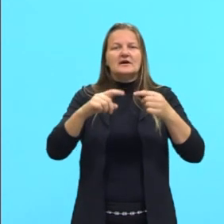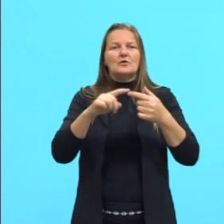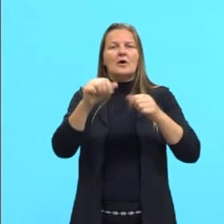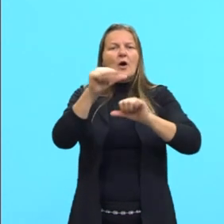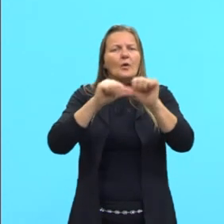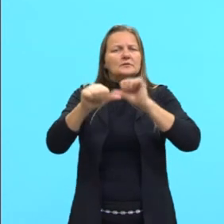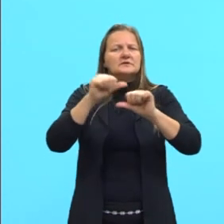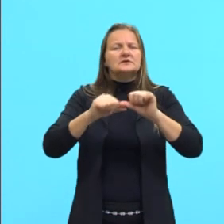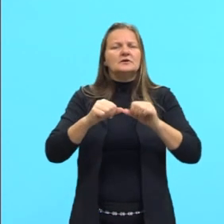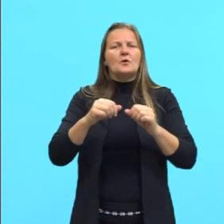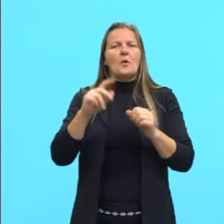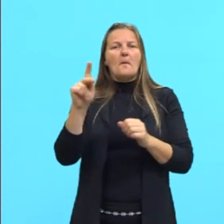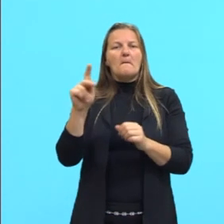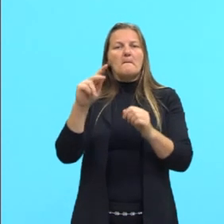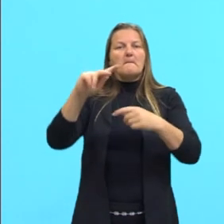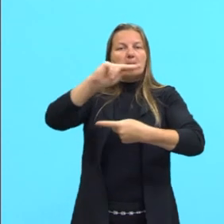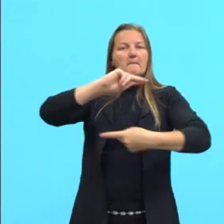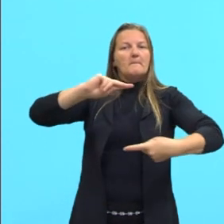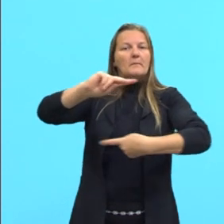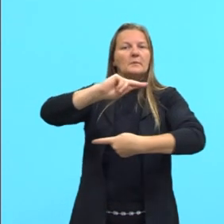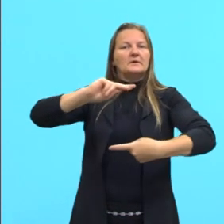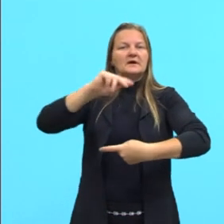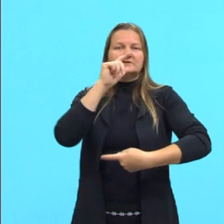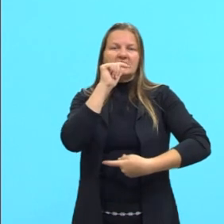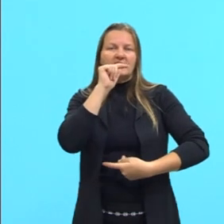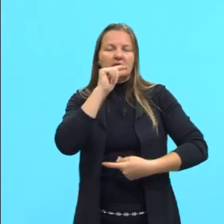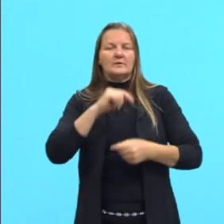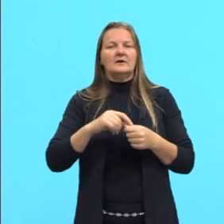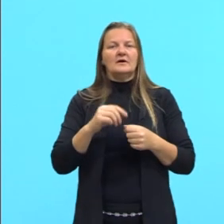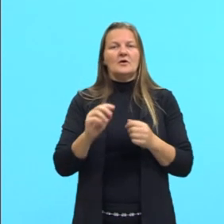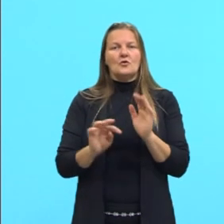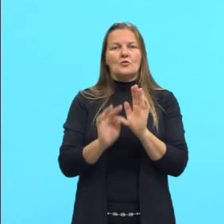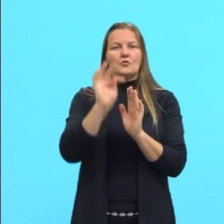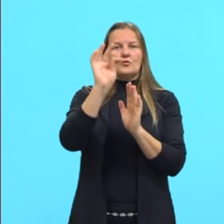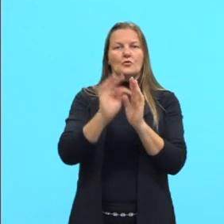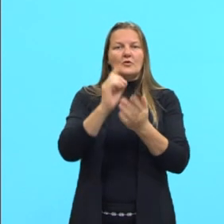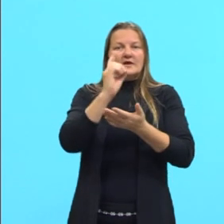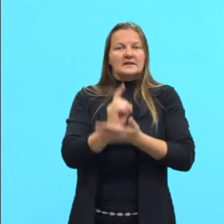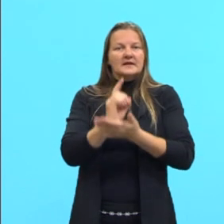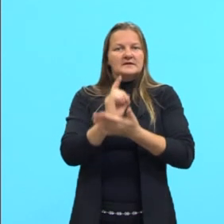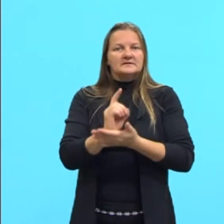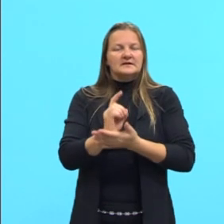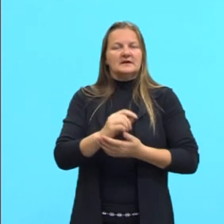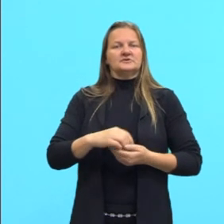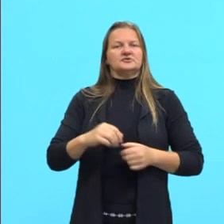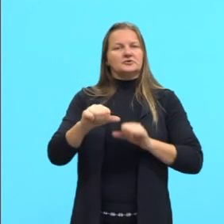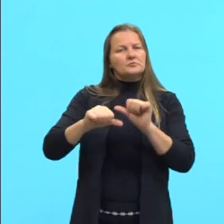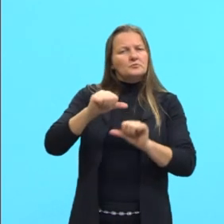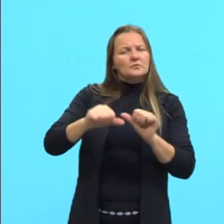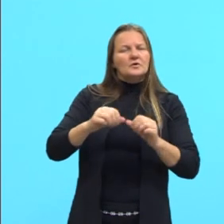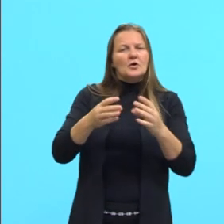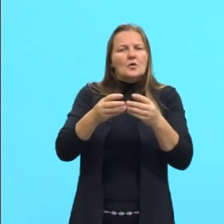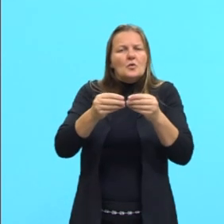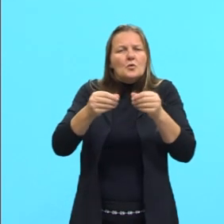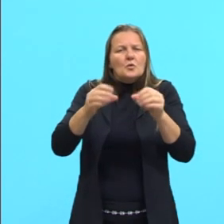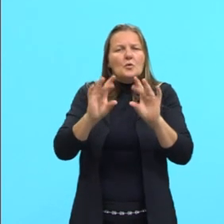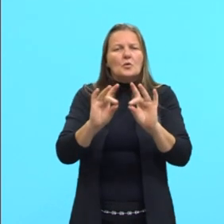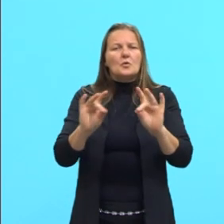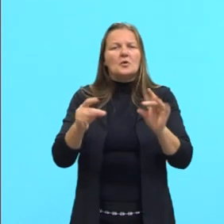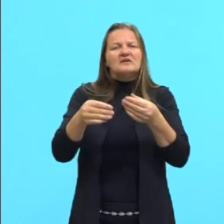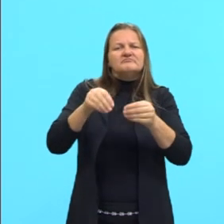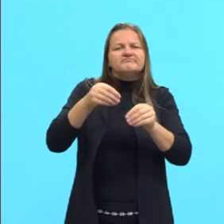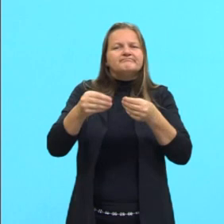alteração da polaridade da água, elevação da densidade do líquido, modificação da viscosidade do líquido ou